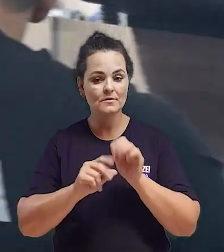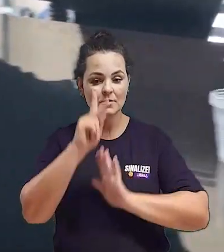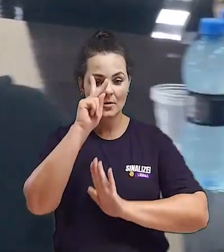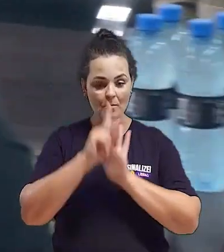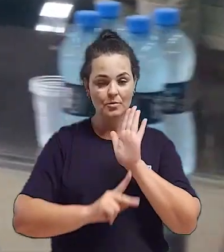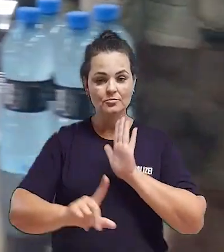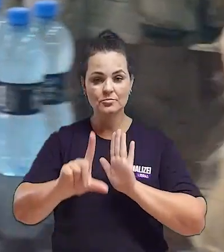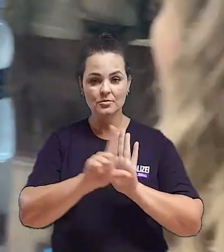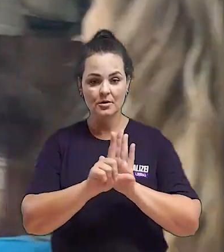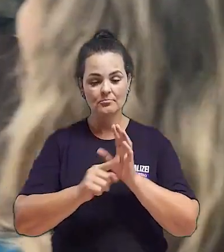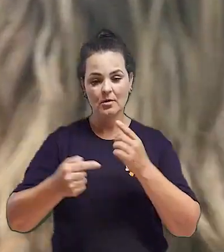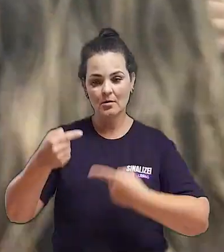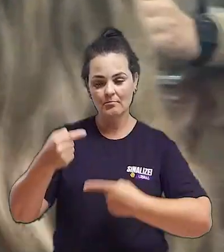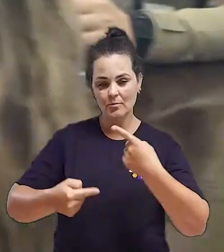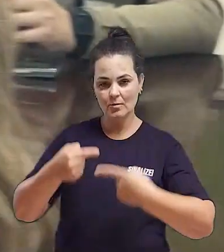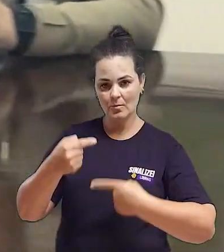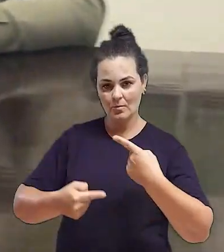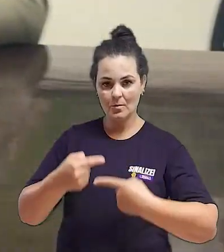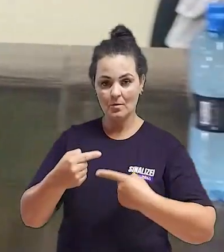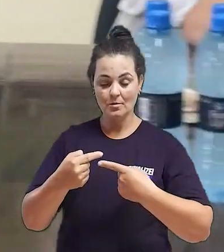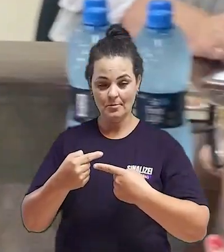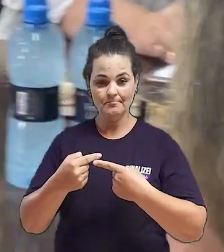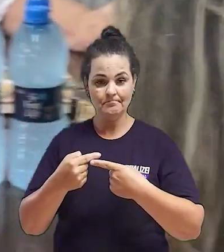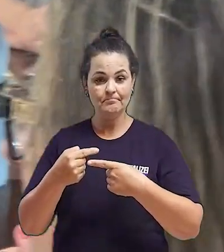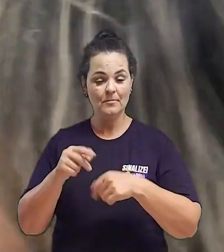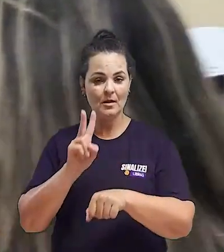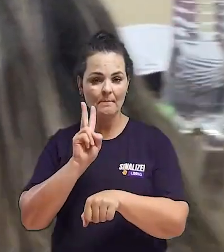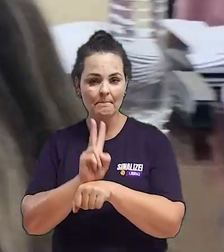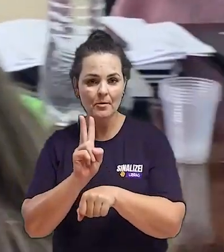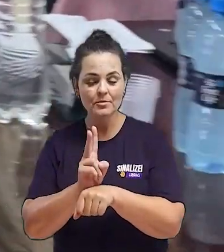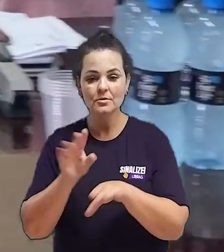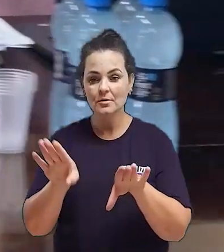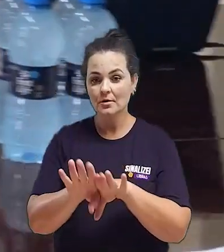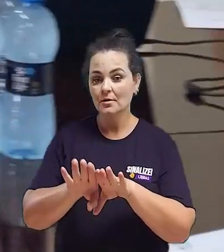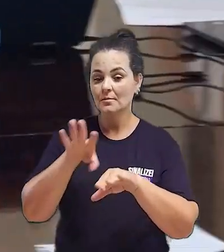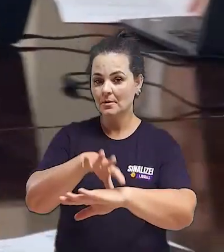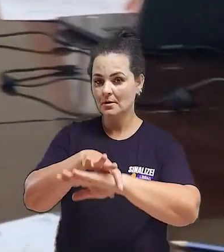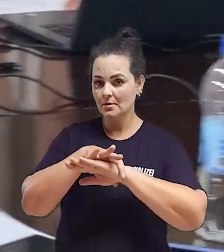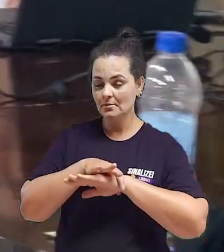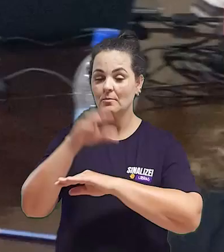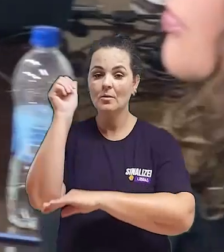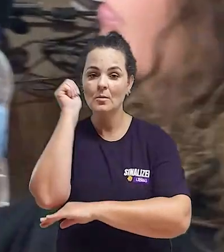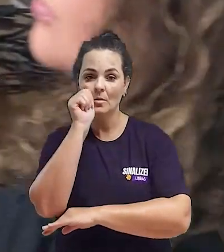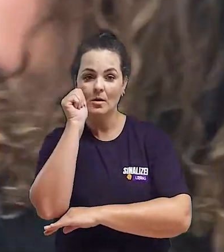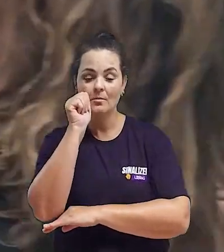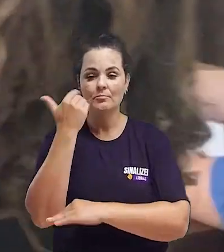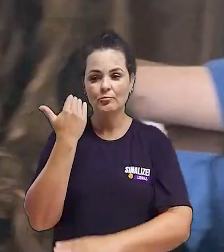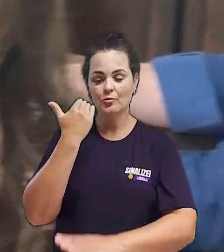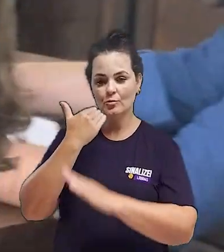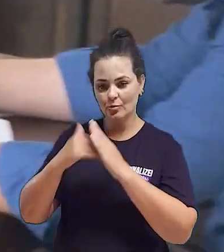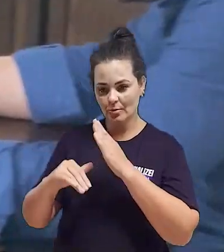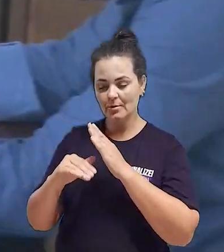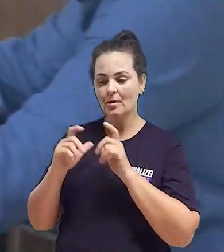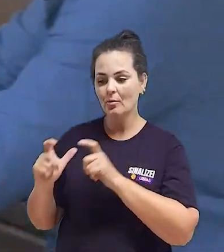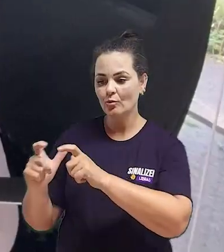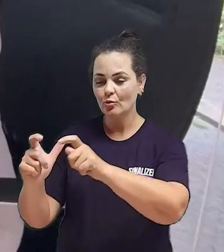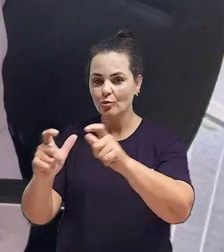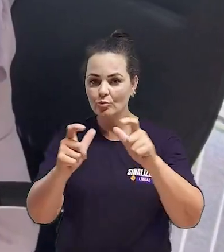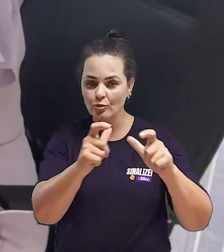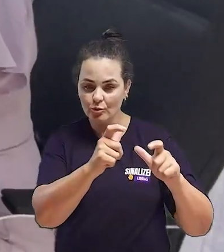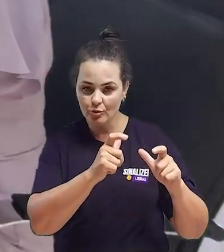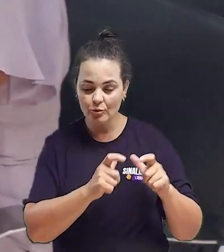um projeto de lei que visa instituir políticas públicas voltadas à proteção e garantia de direitos das mulheres,